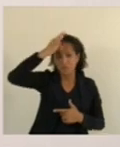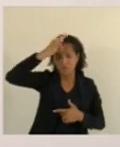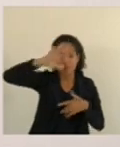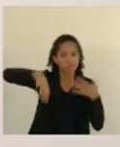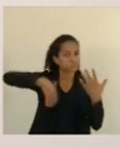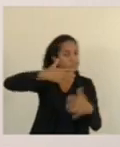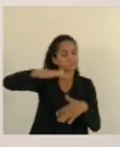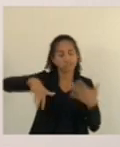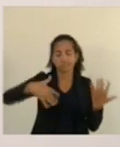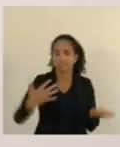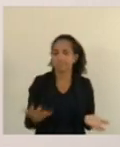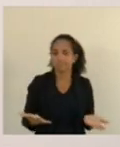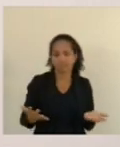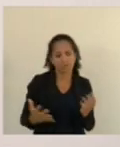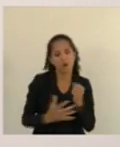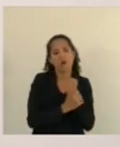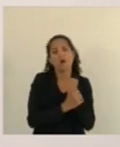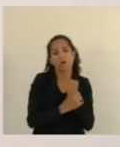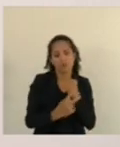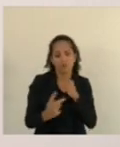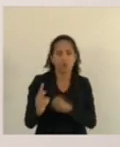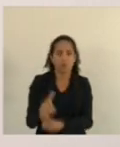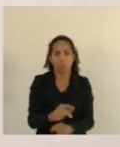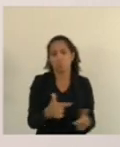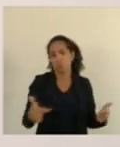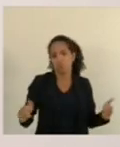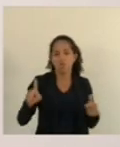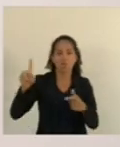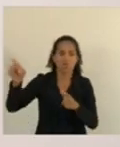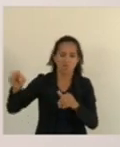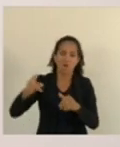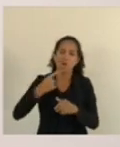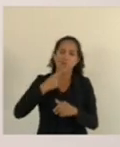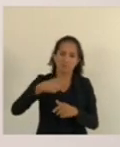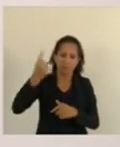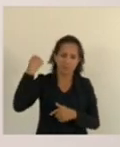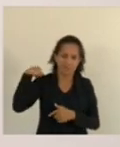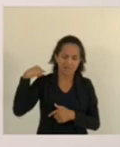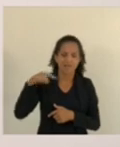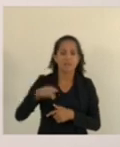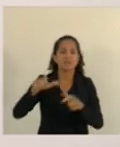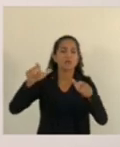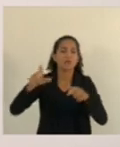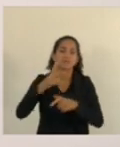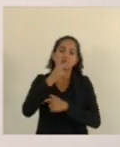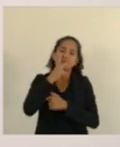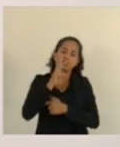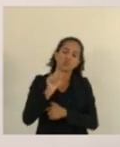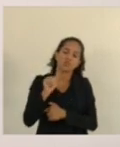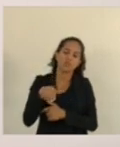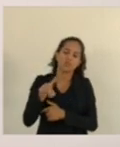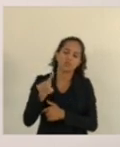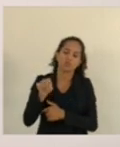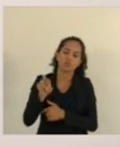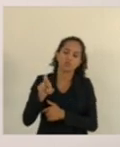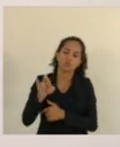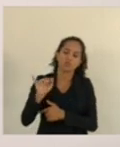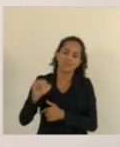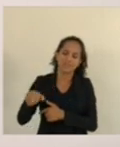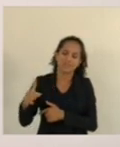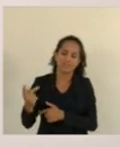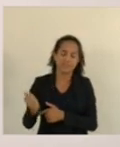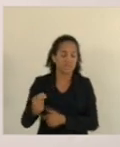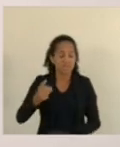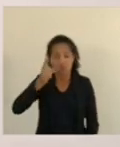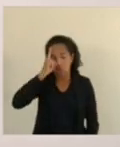grande vitória semana passada ocorreu esse tiroteio lá em Andorinhas mas de volta e meia a gente está vendo isso tiroteios acontecendo à